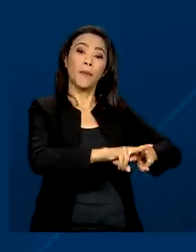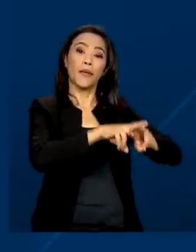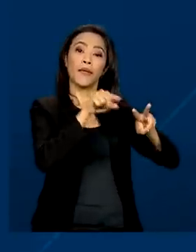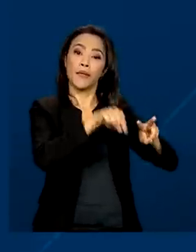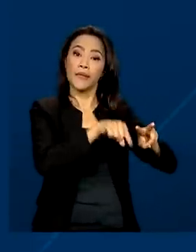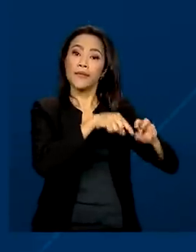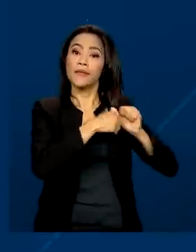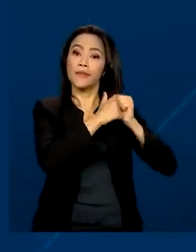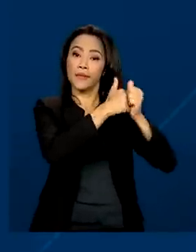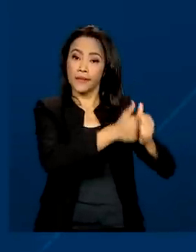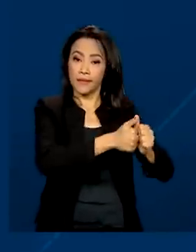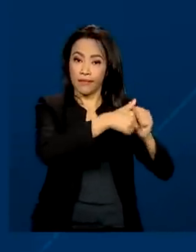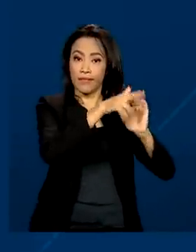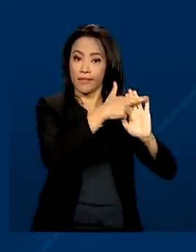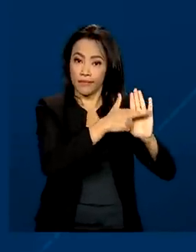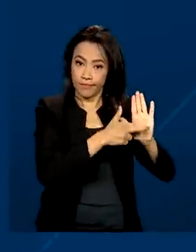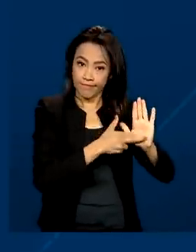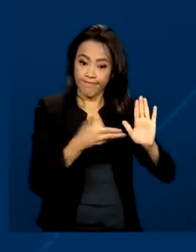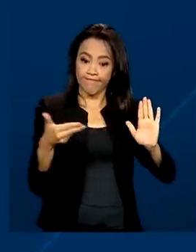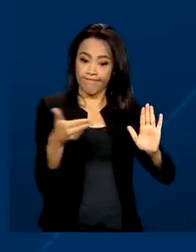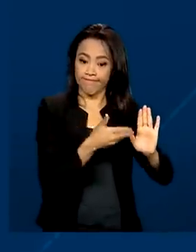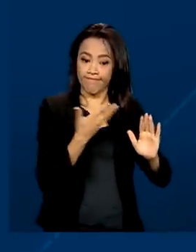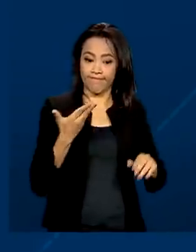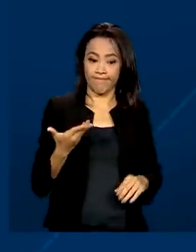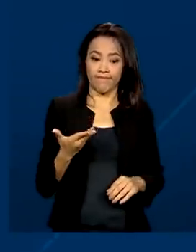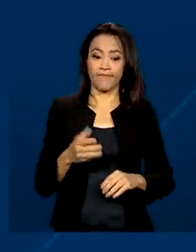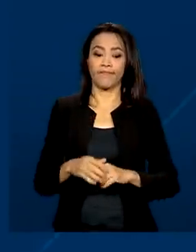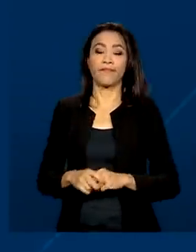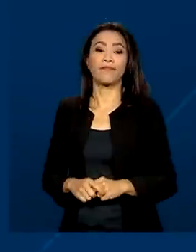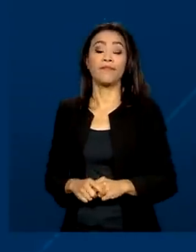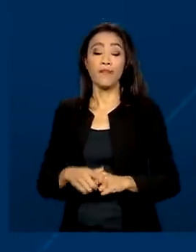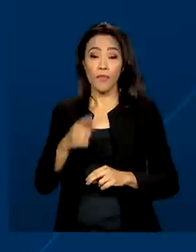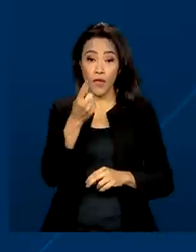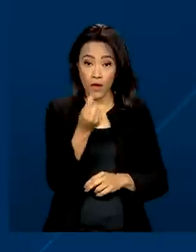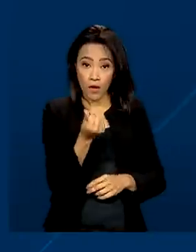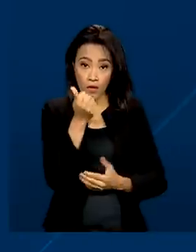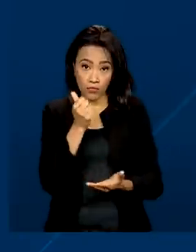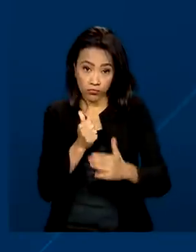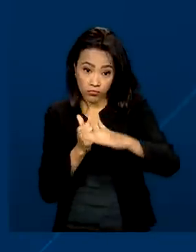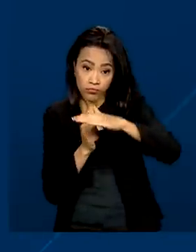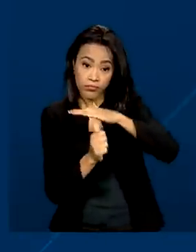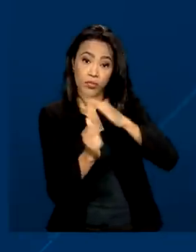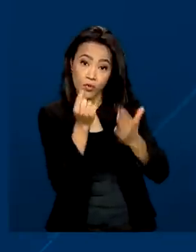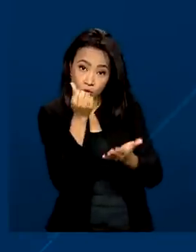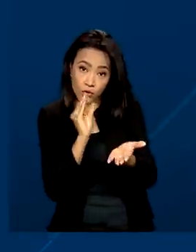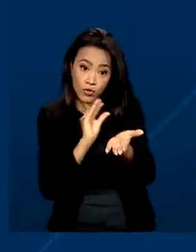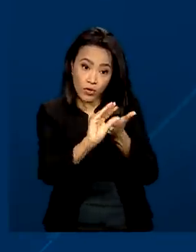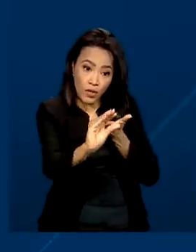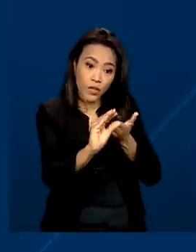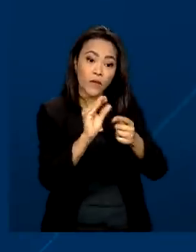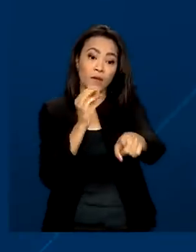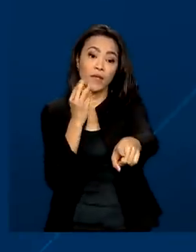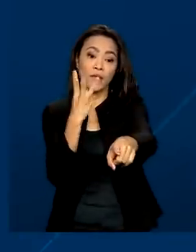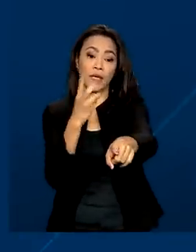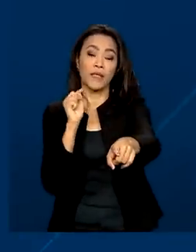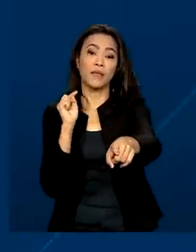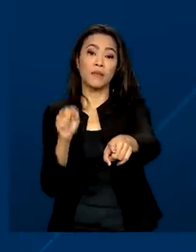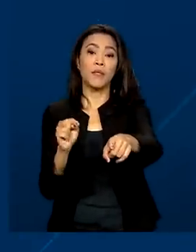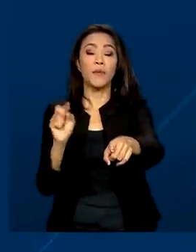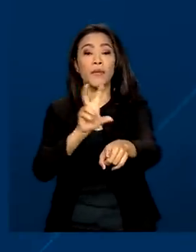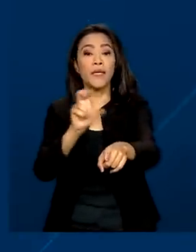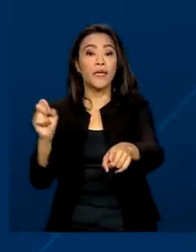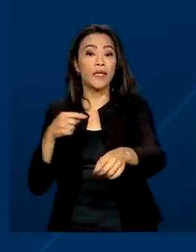cumprimento de medidas socioeducativas. Os recursos vão ser repassados a 3.500